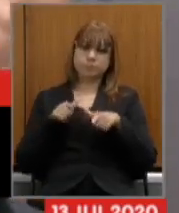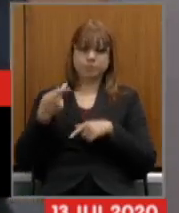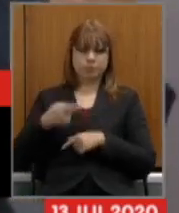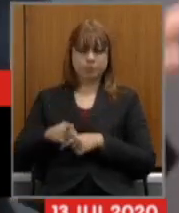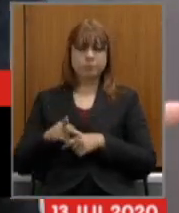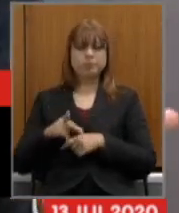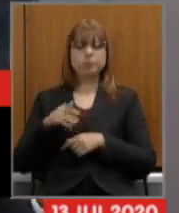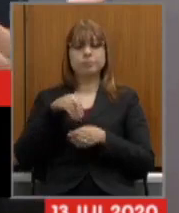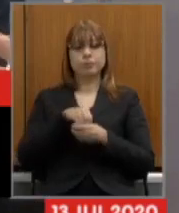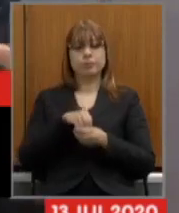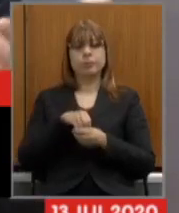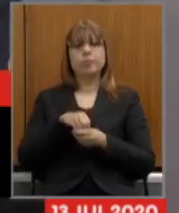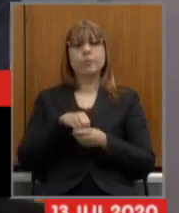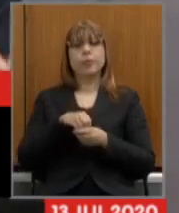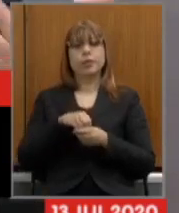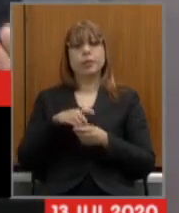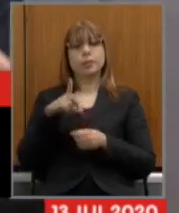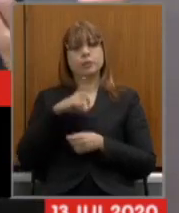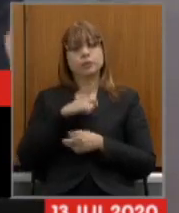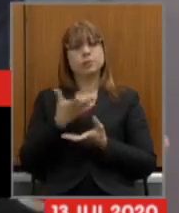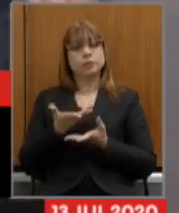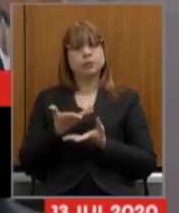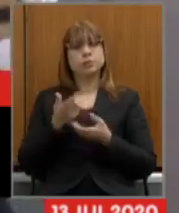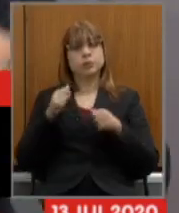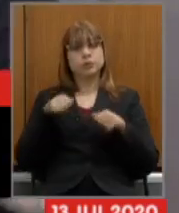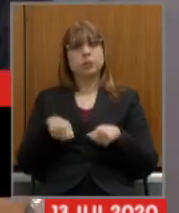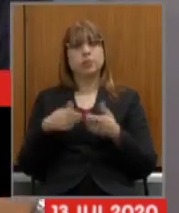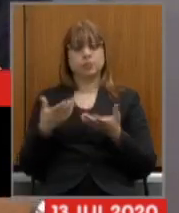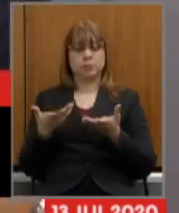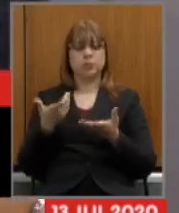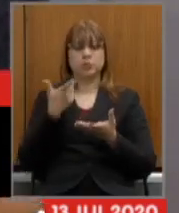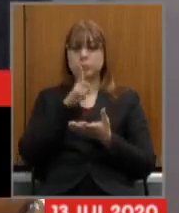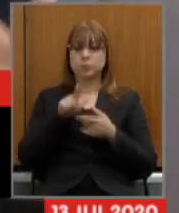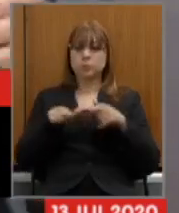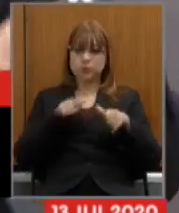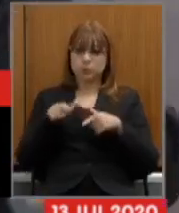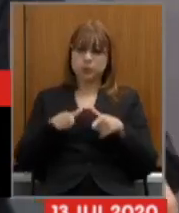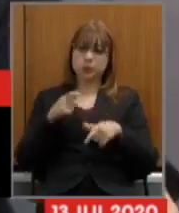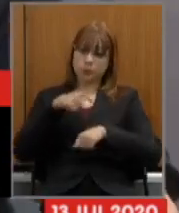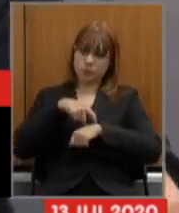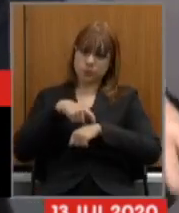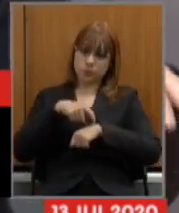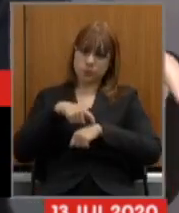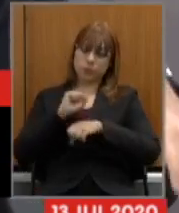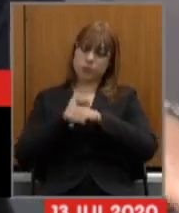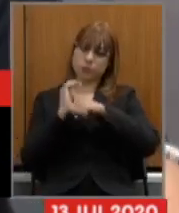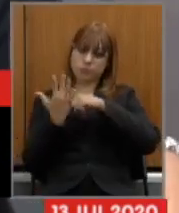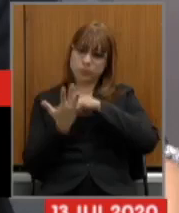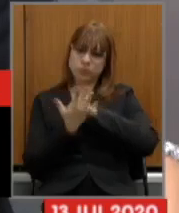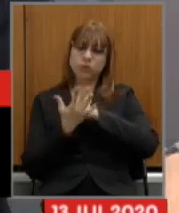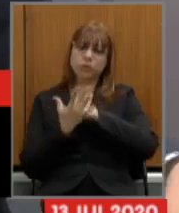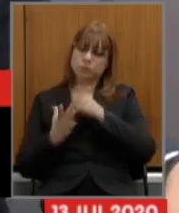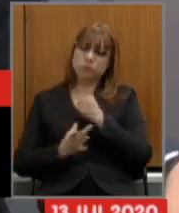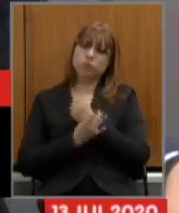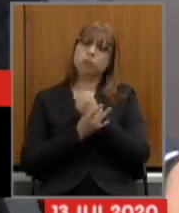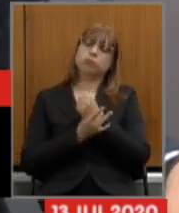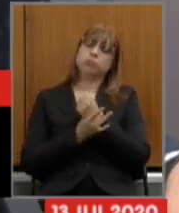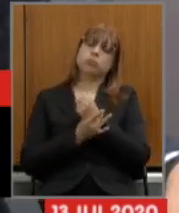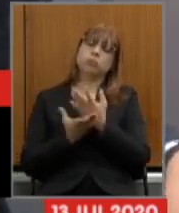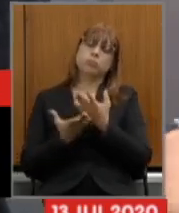construiu uma nova forma da Assembleia trabalhar durante a pandemia e que garante o que há de mais crucial